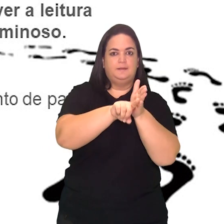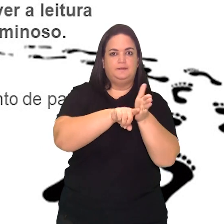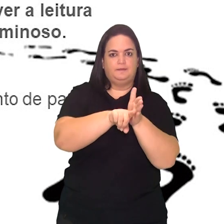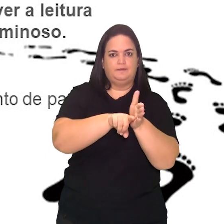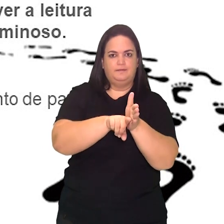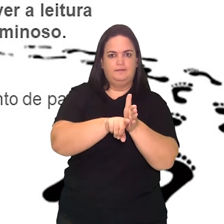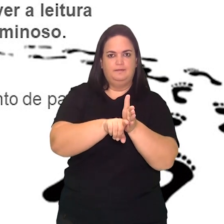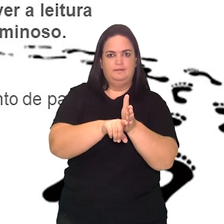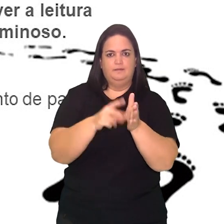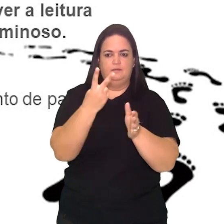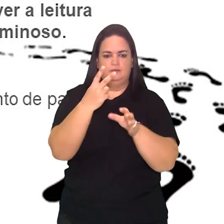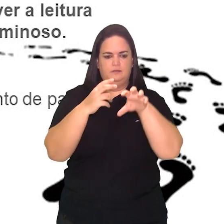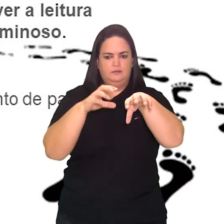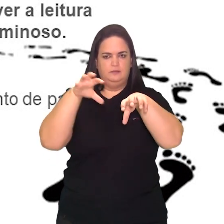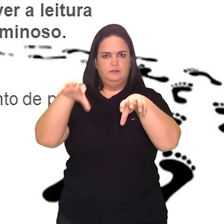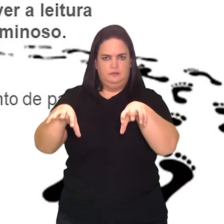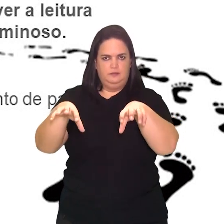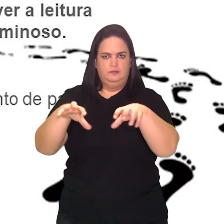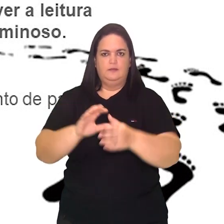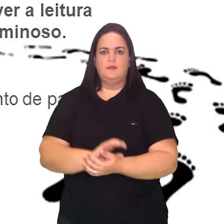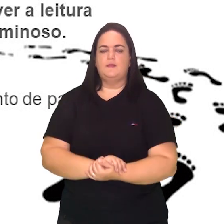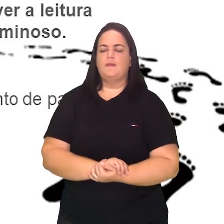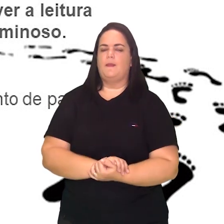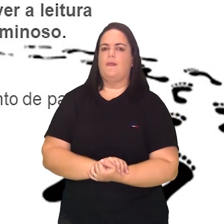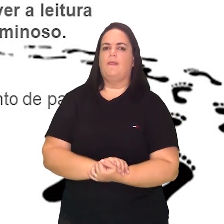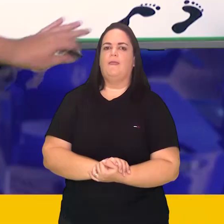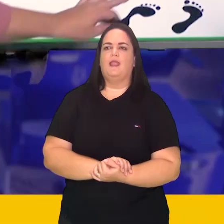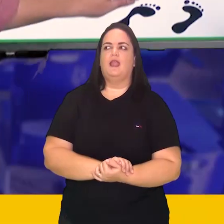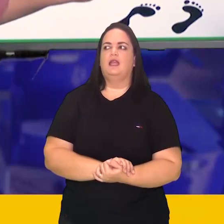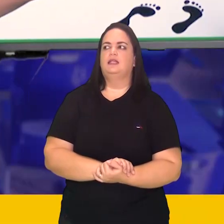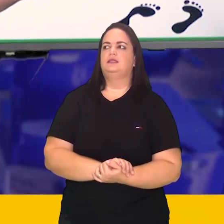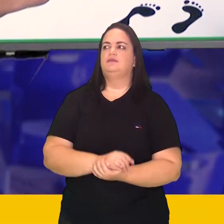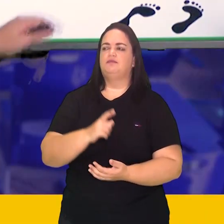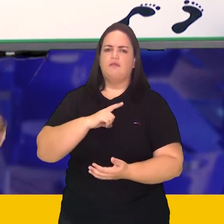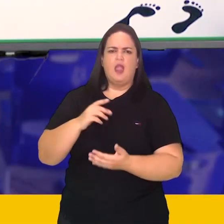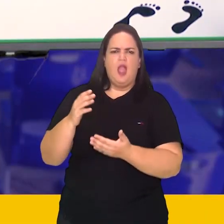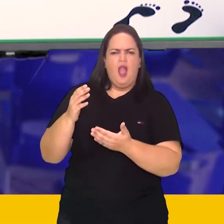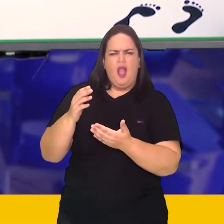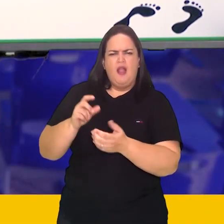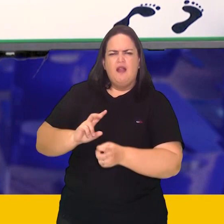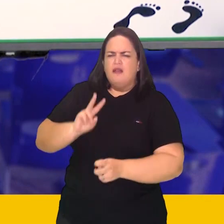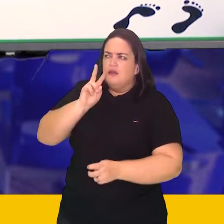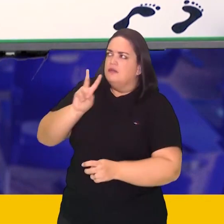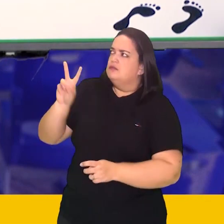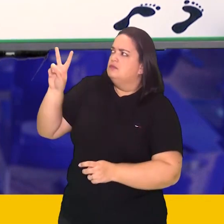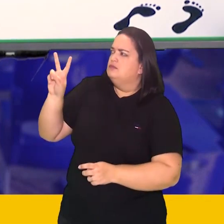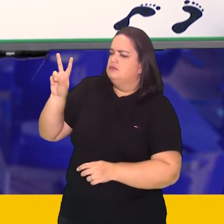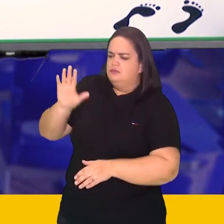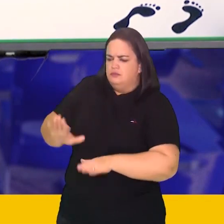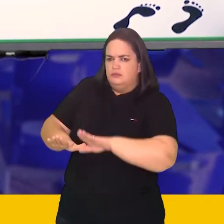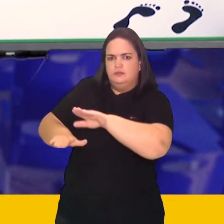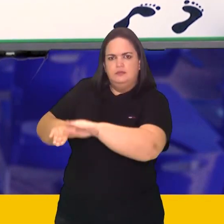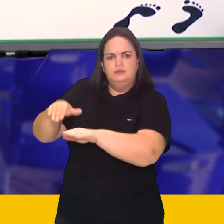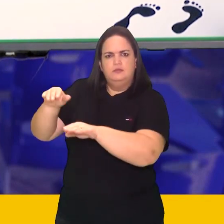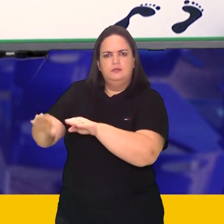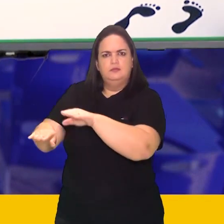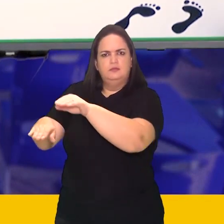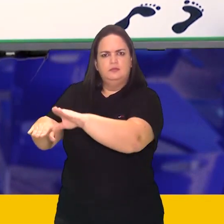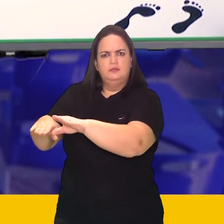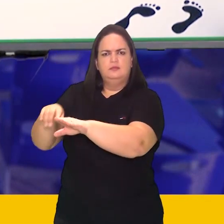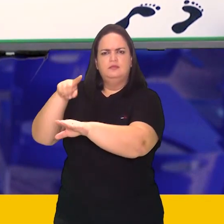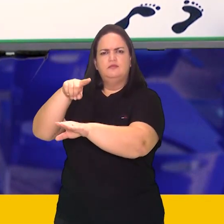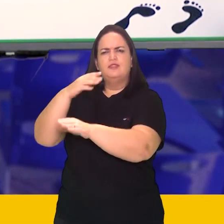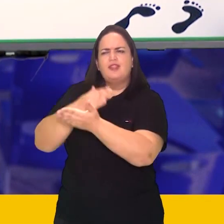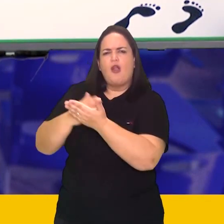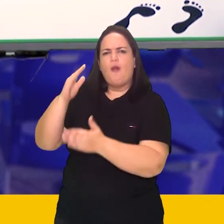leitura também está dividida em duas partes. Aqui tem algumas pegadas que podem nos ajudar a entender um pouco